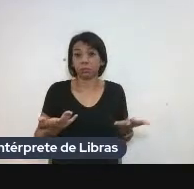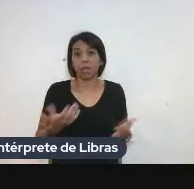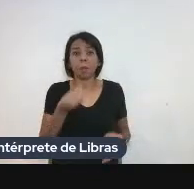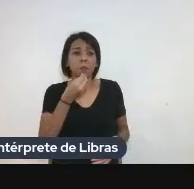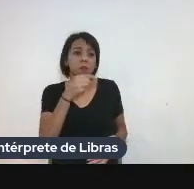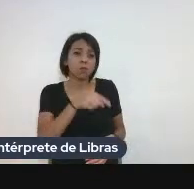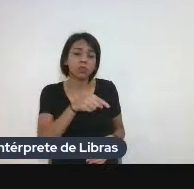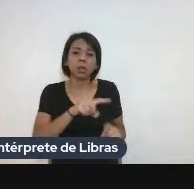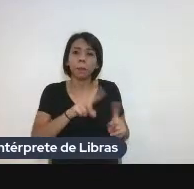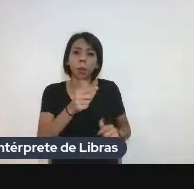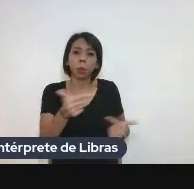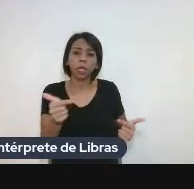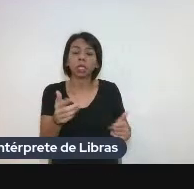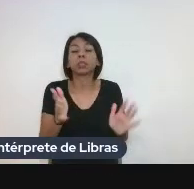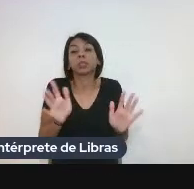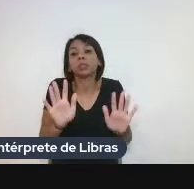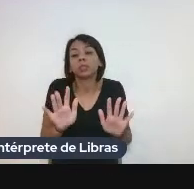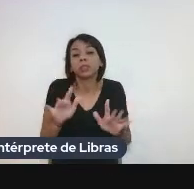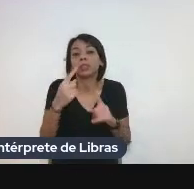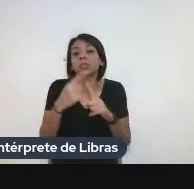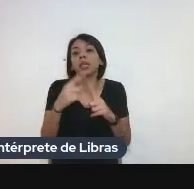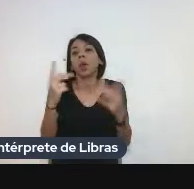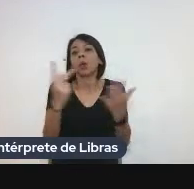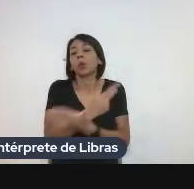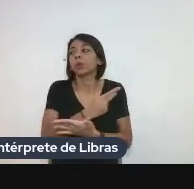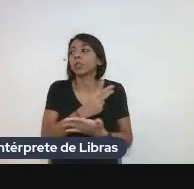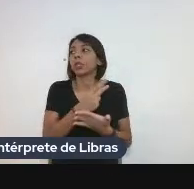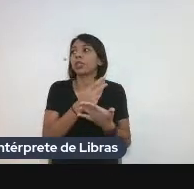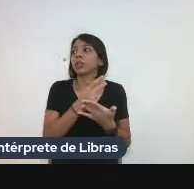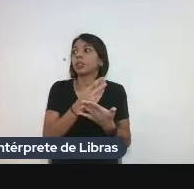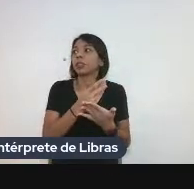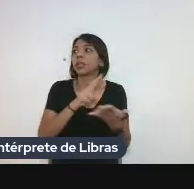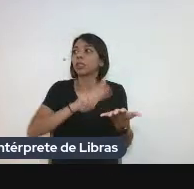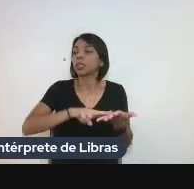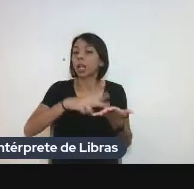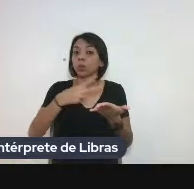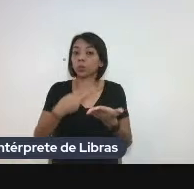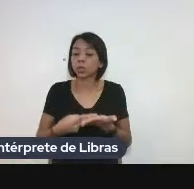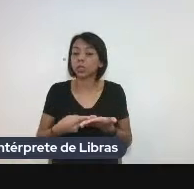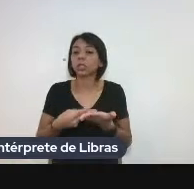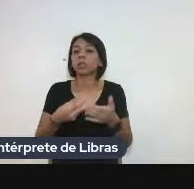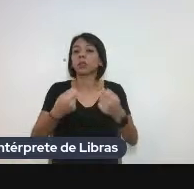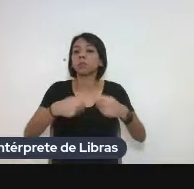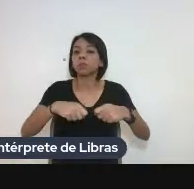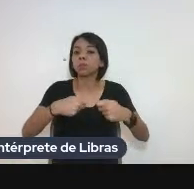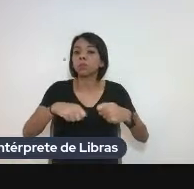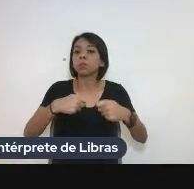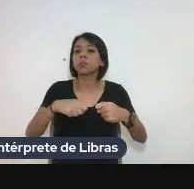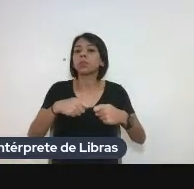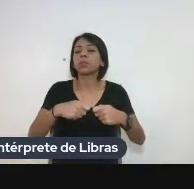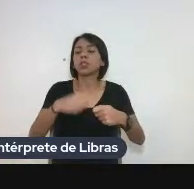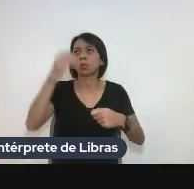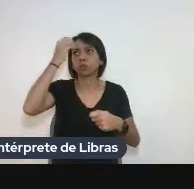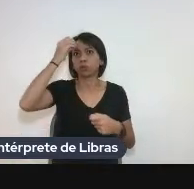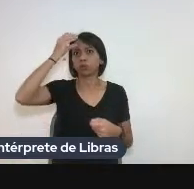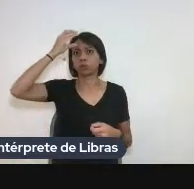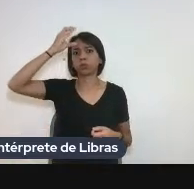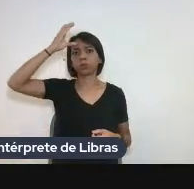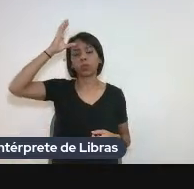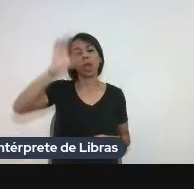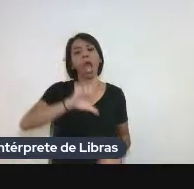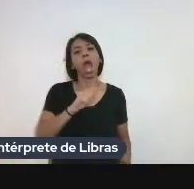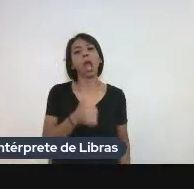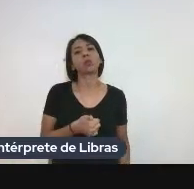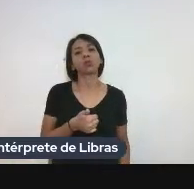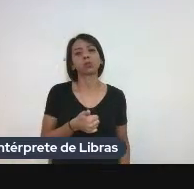O que acontece é que traduzir precisa de um bom conhecimento da língua materna